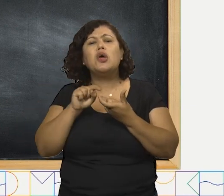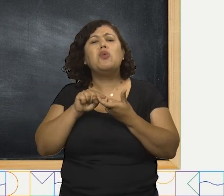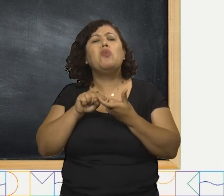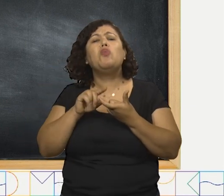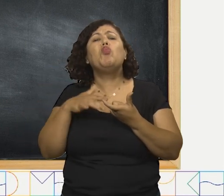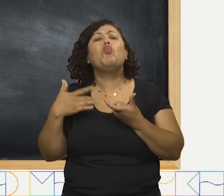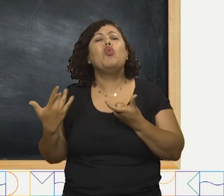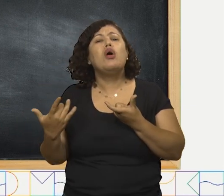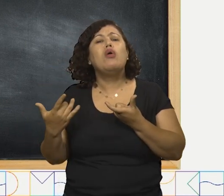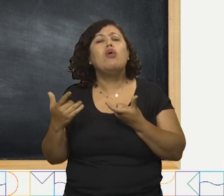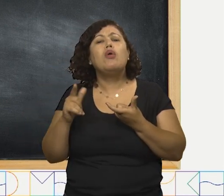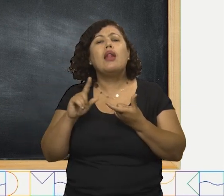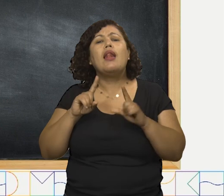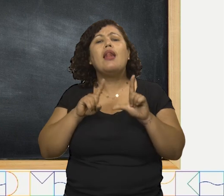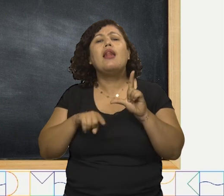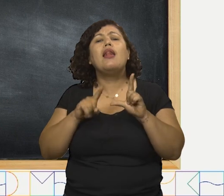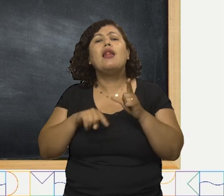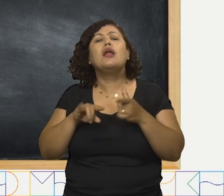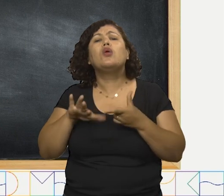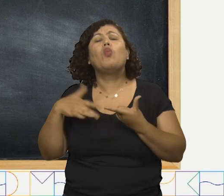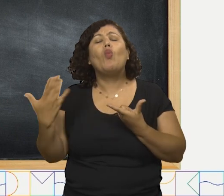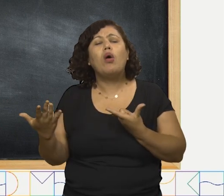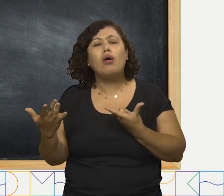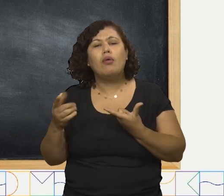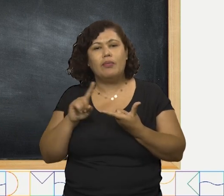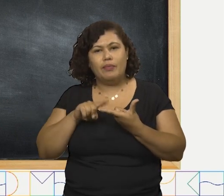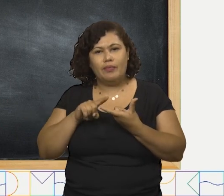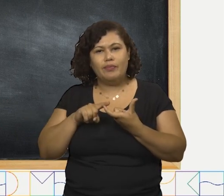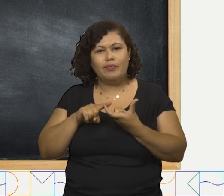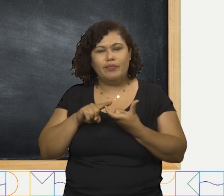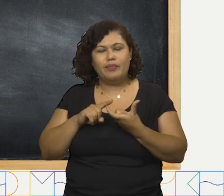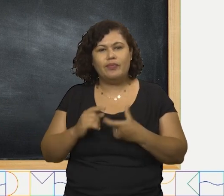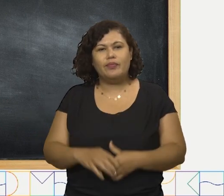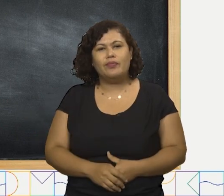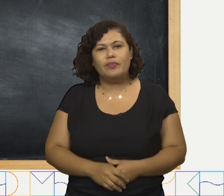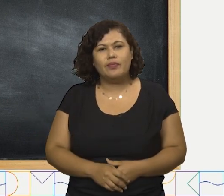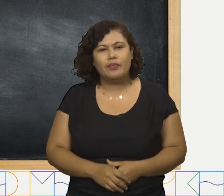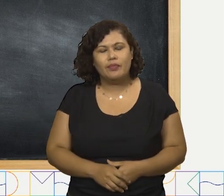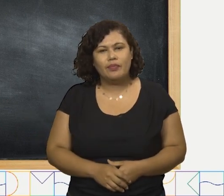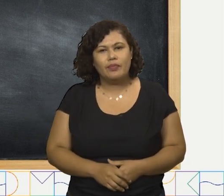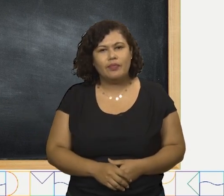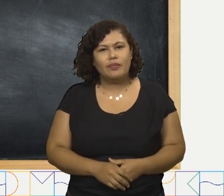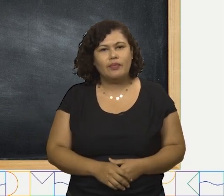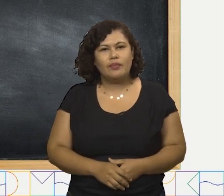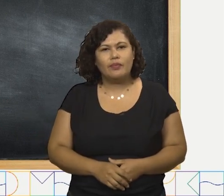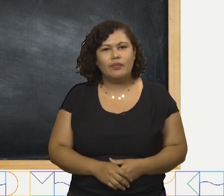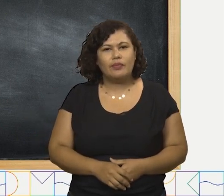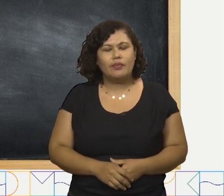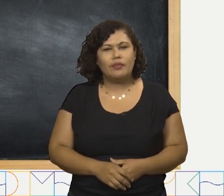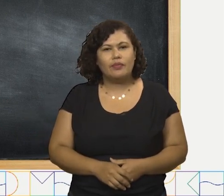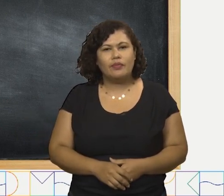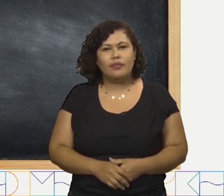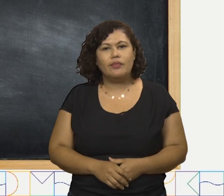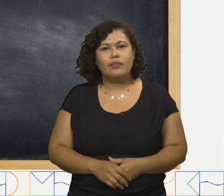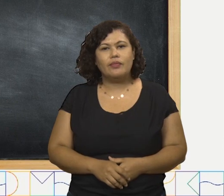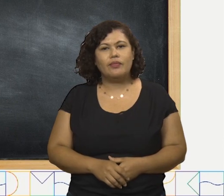lembram? Anotem aí no seu caderno e vamos comparar a sua resposta.